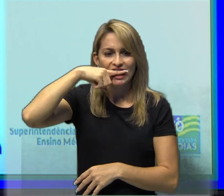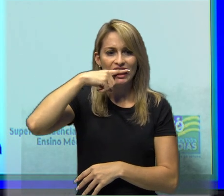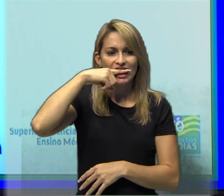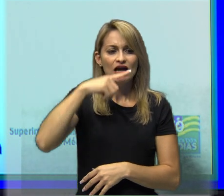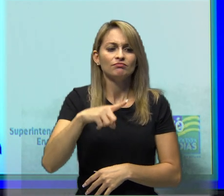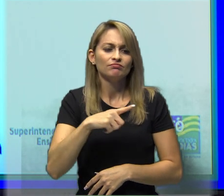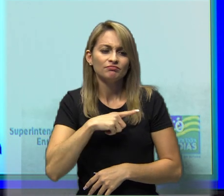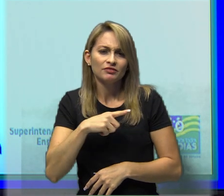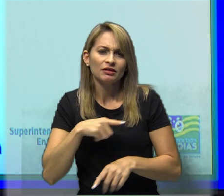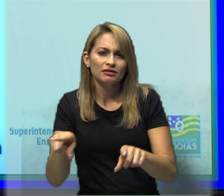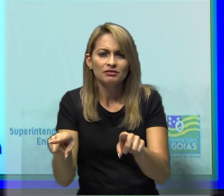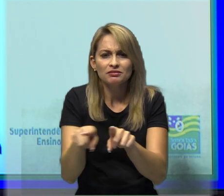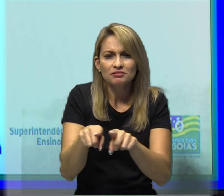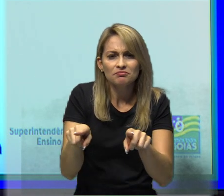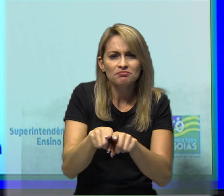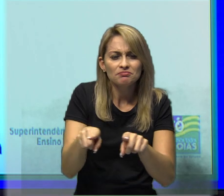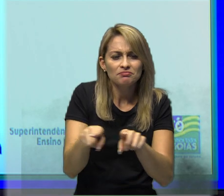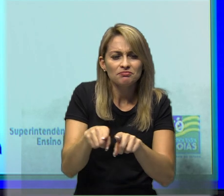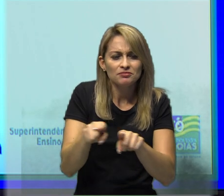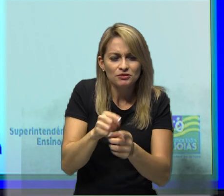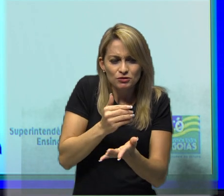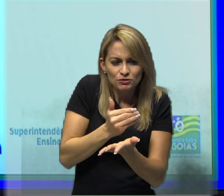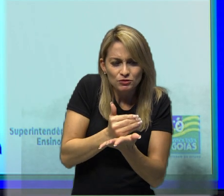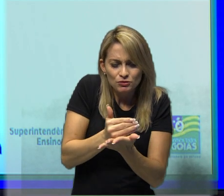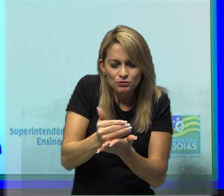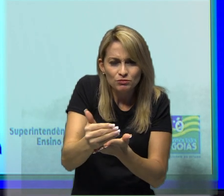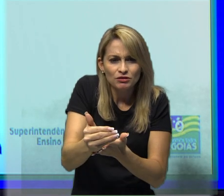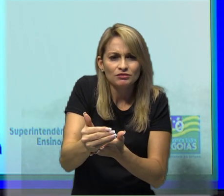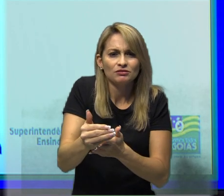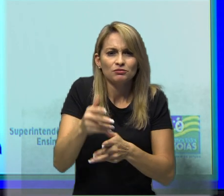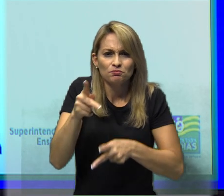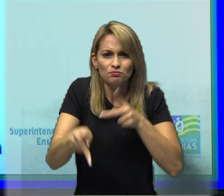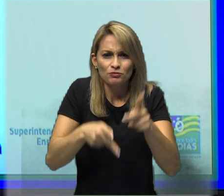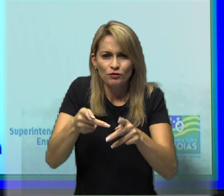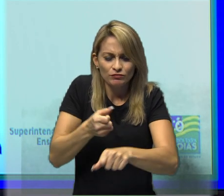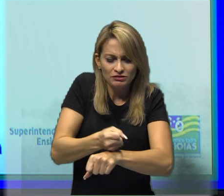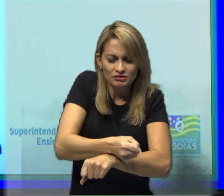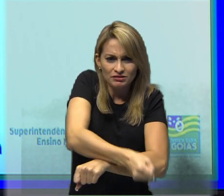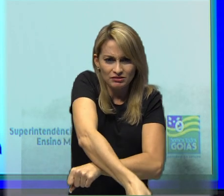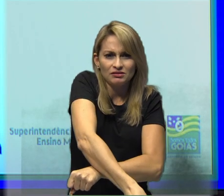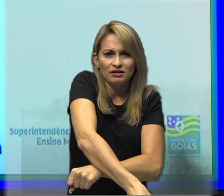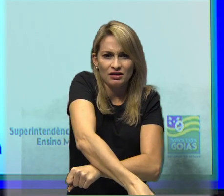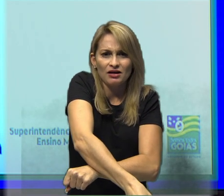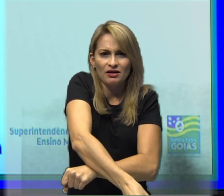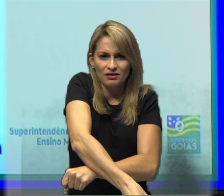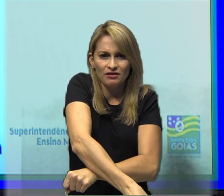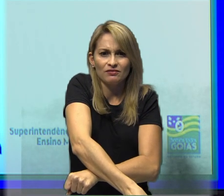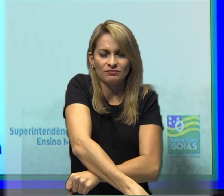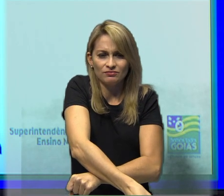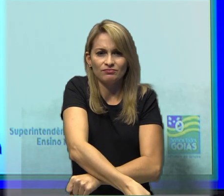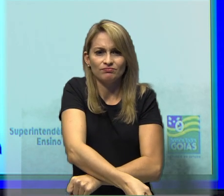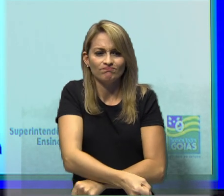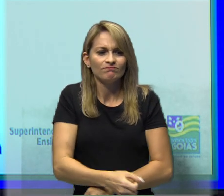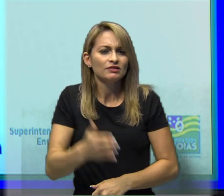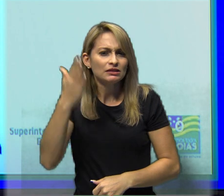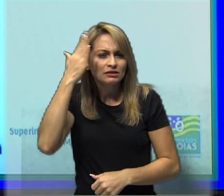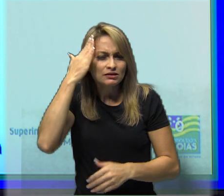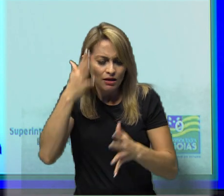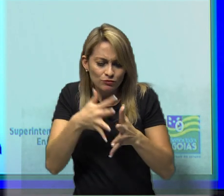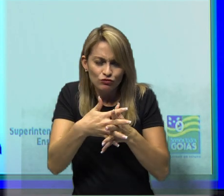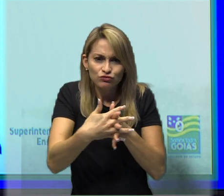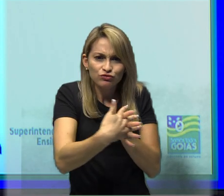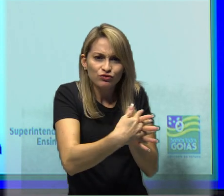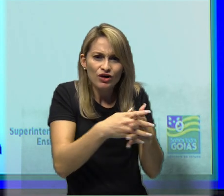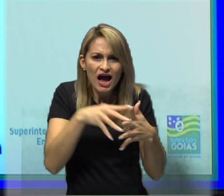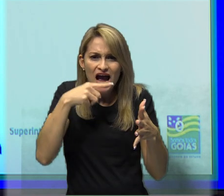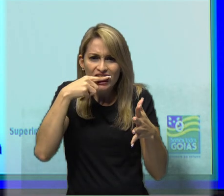e, é claro, a partir da mão de obra, da força de trabalho escrava. Então aqui você encontra um